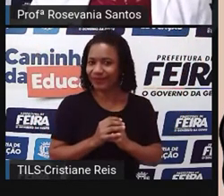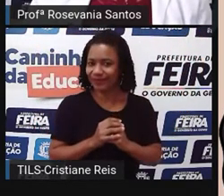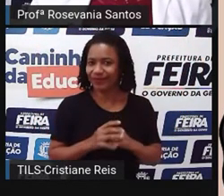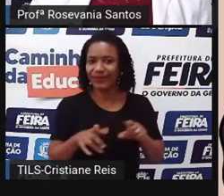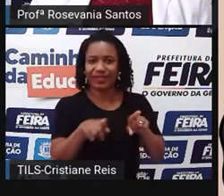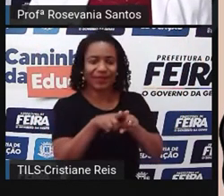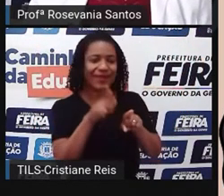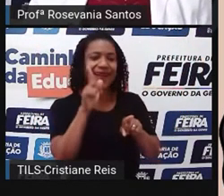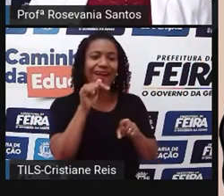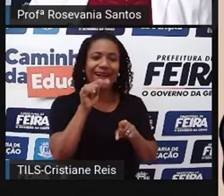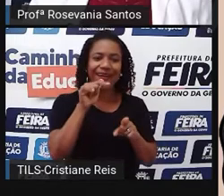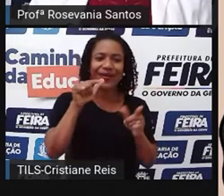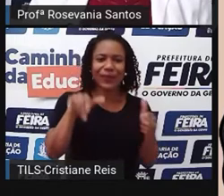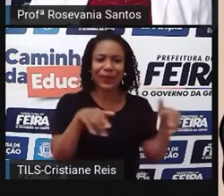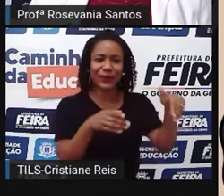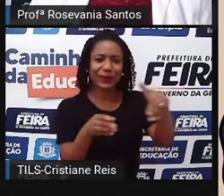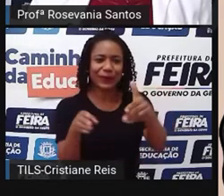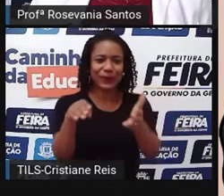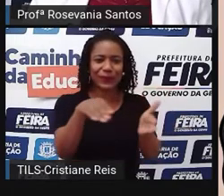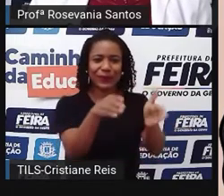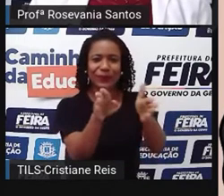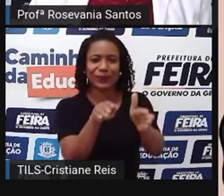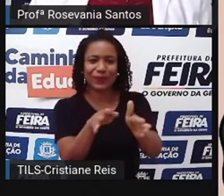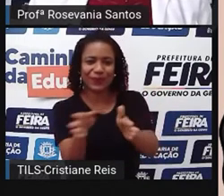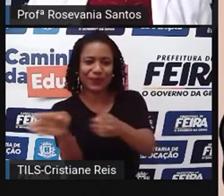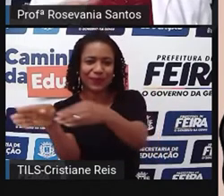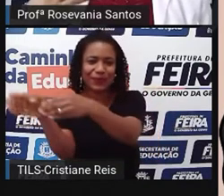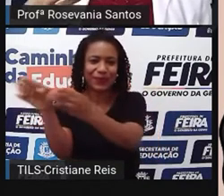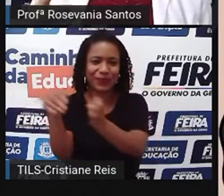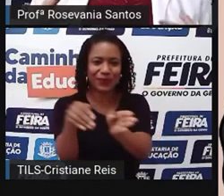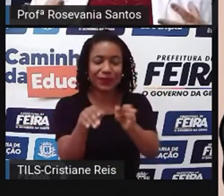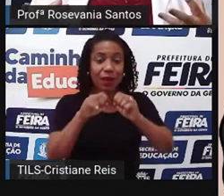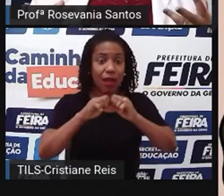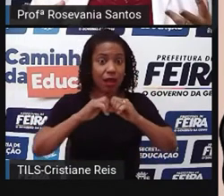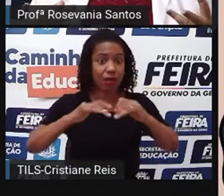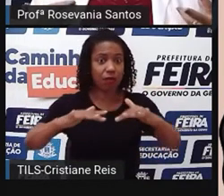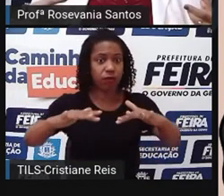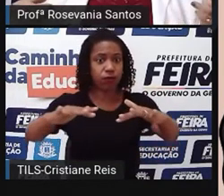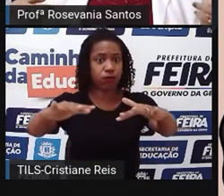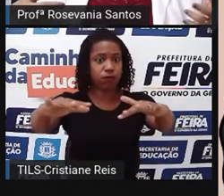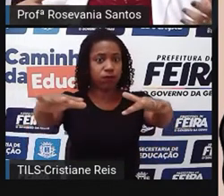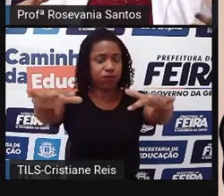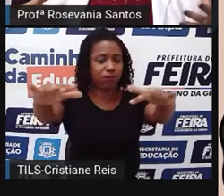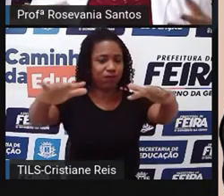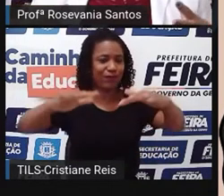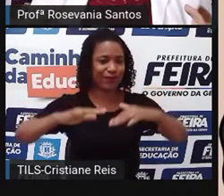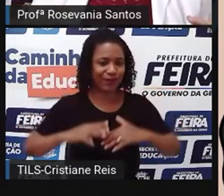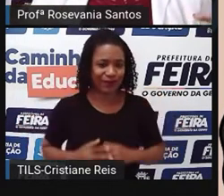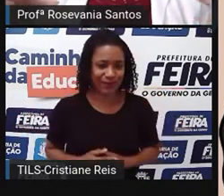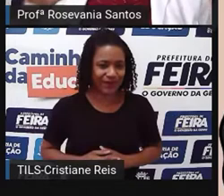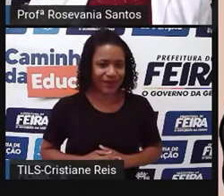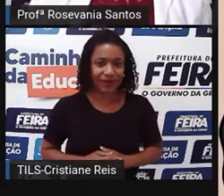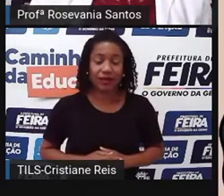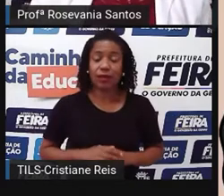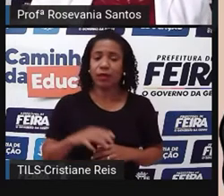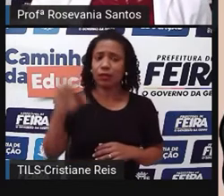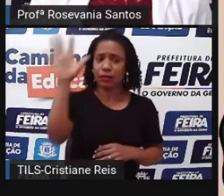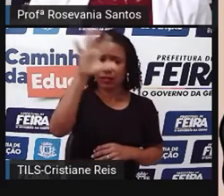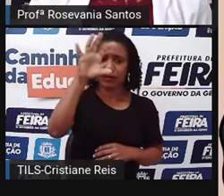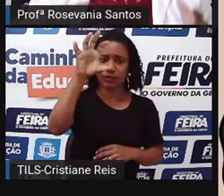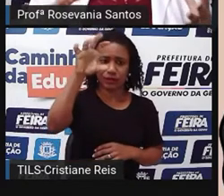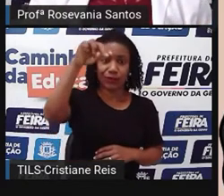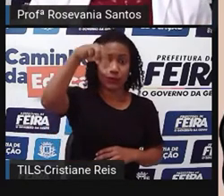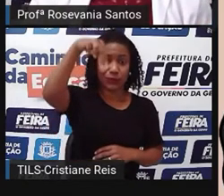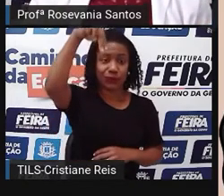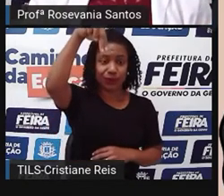de rios. Então, esse espaço aqui, ele é da região norte, ele tem a floresta